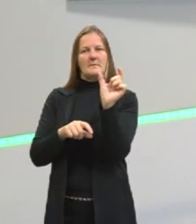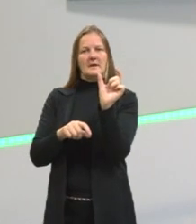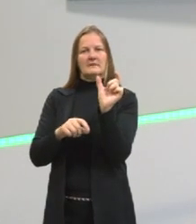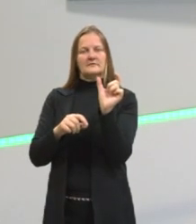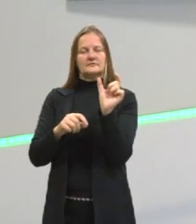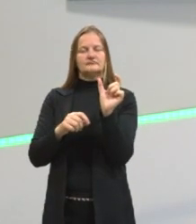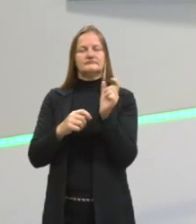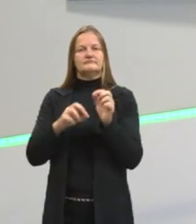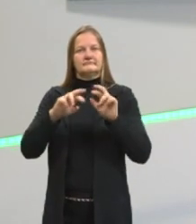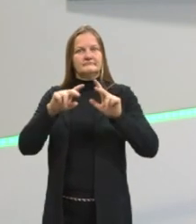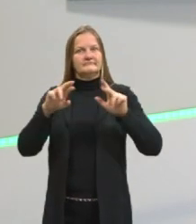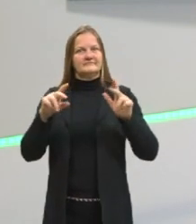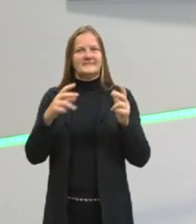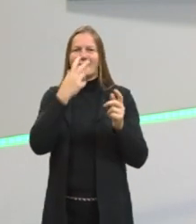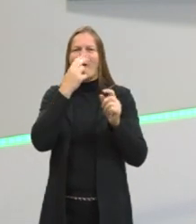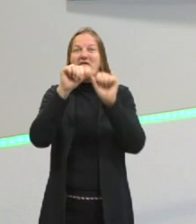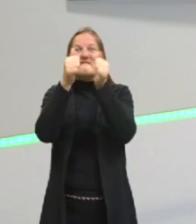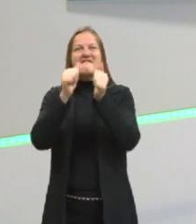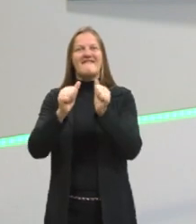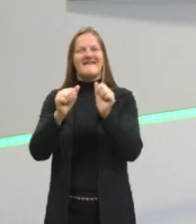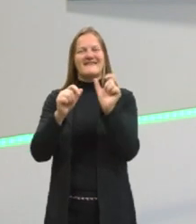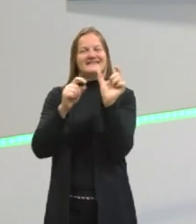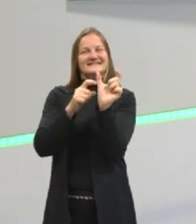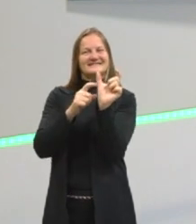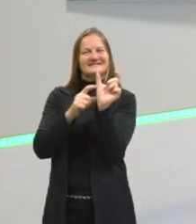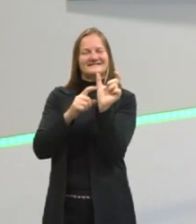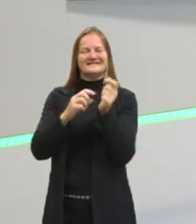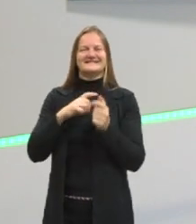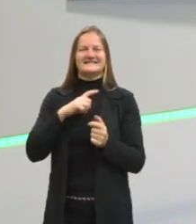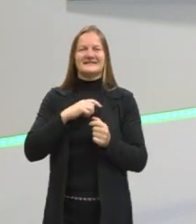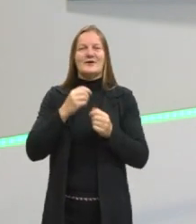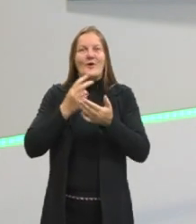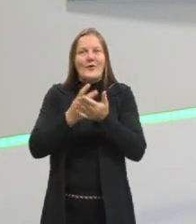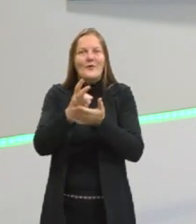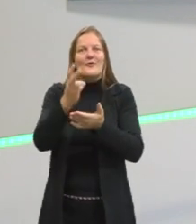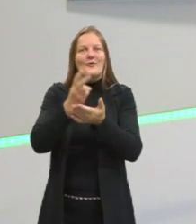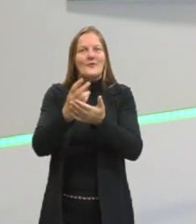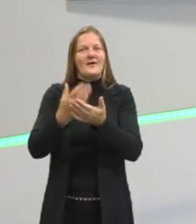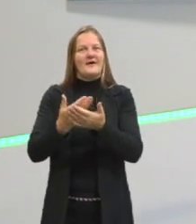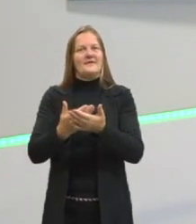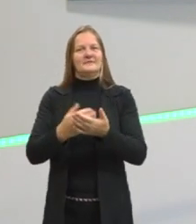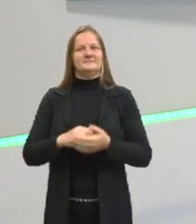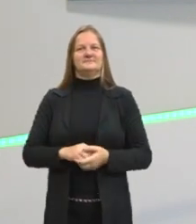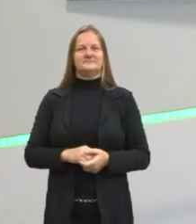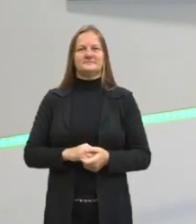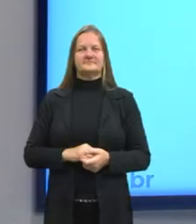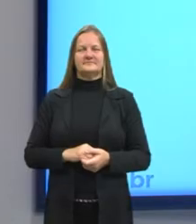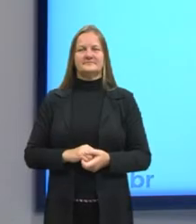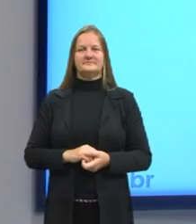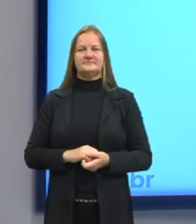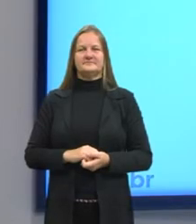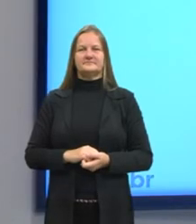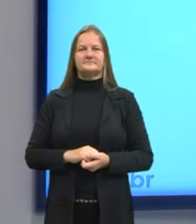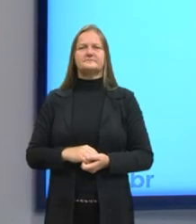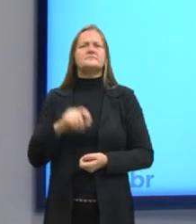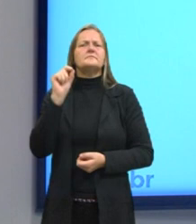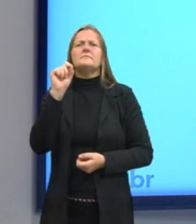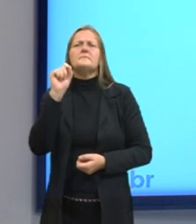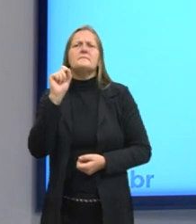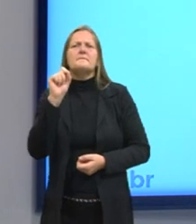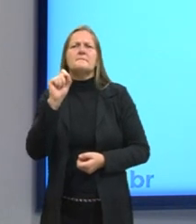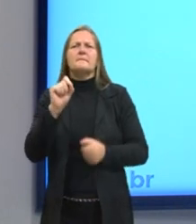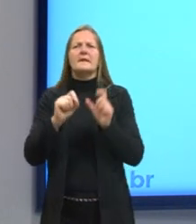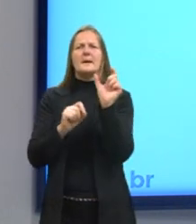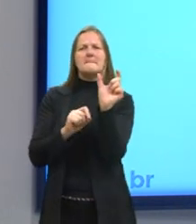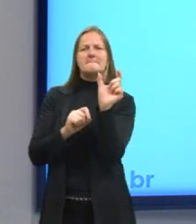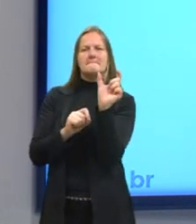palavras. Então, gente vai manter essa expressão ao longo da nossa aula. O que são essas figuras de